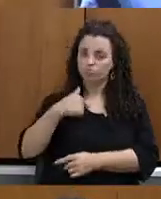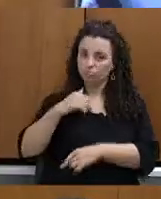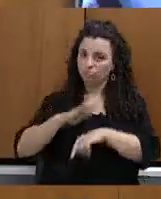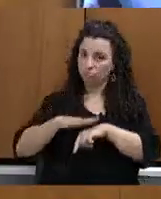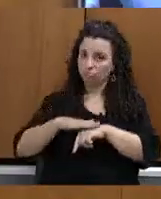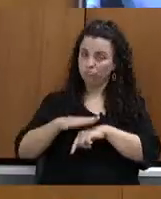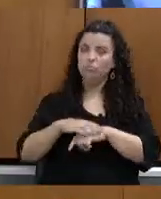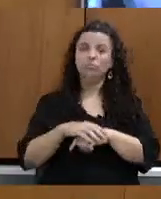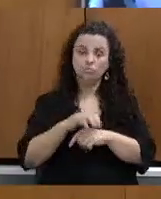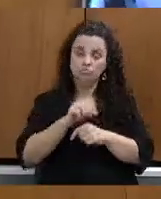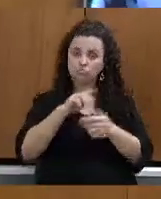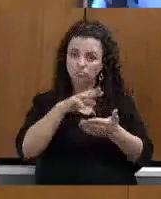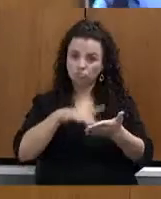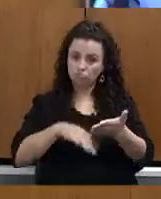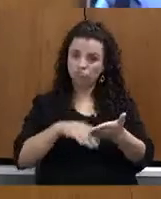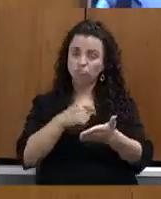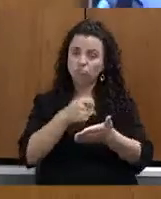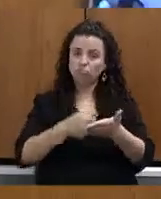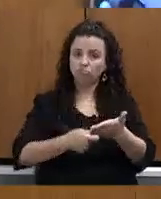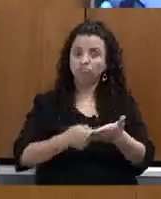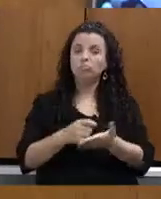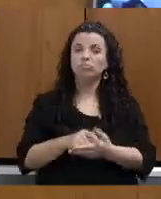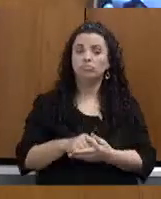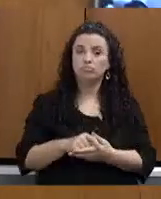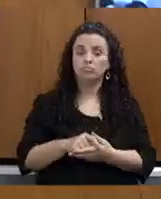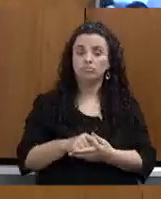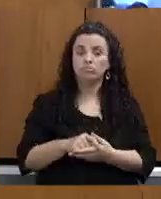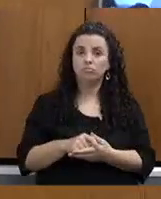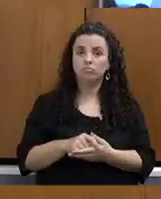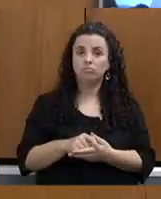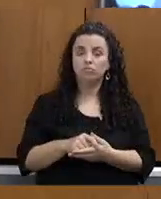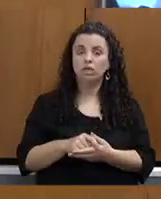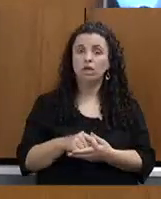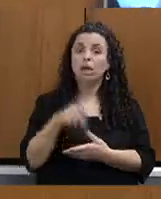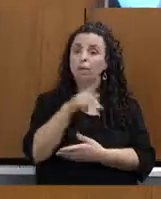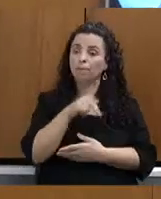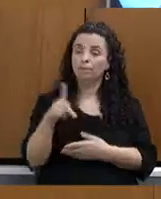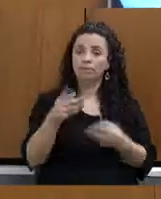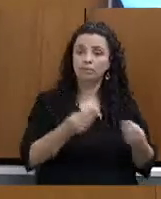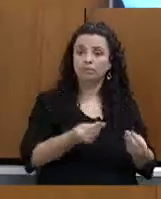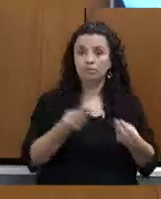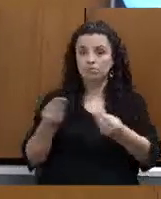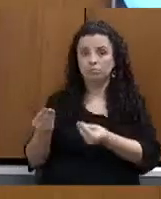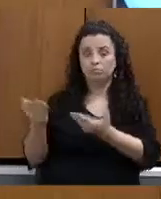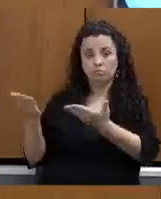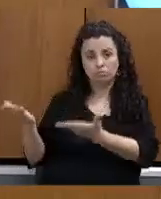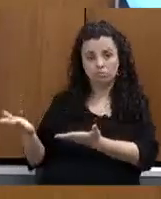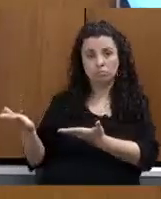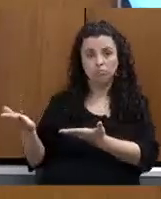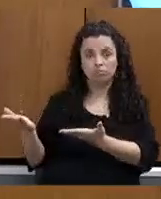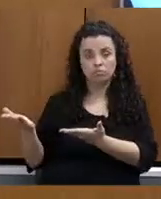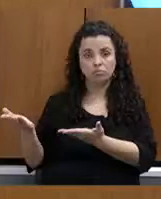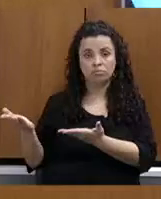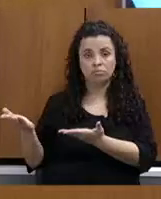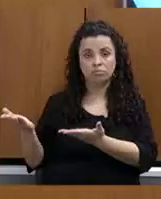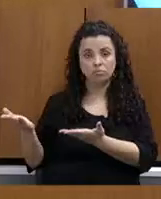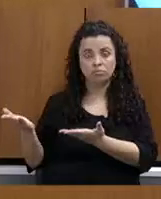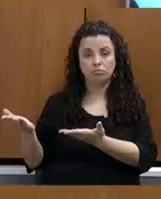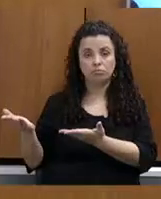onde passo a presidência para